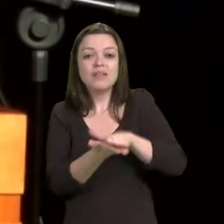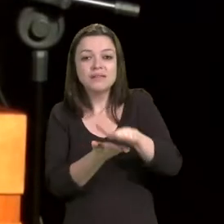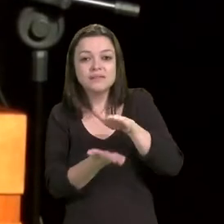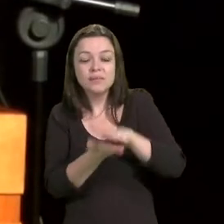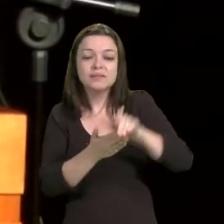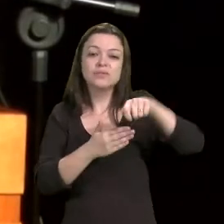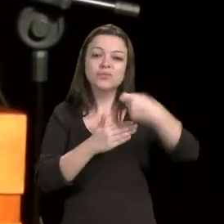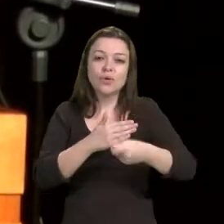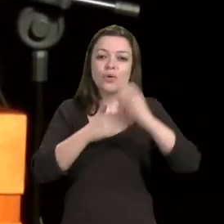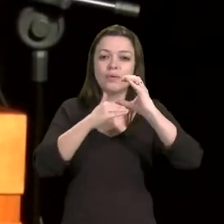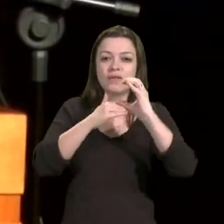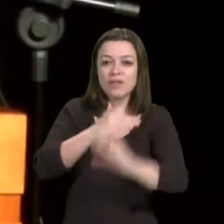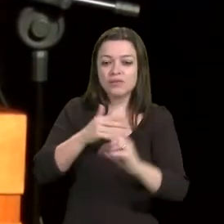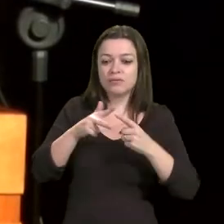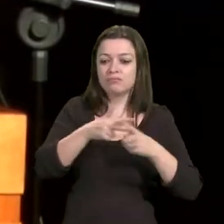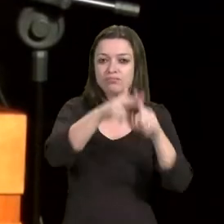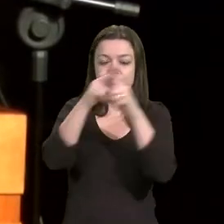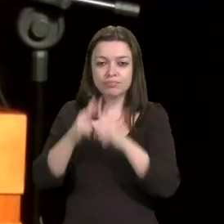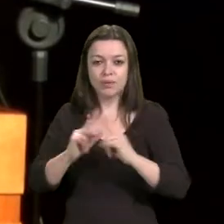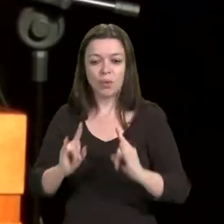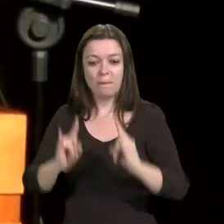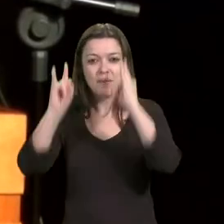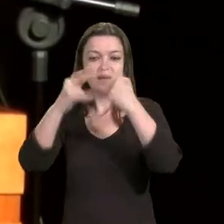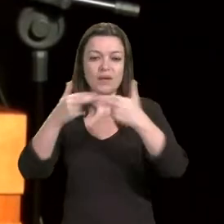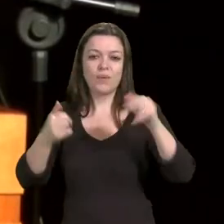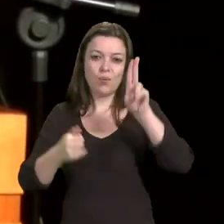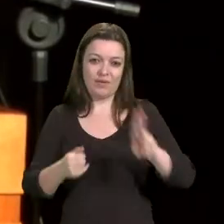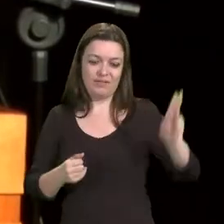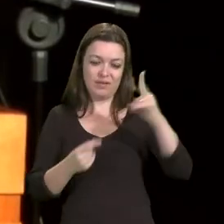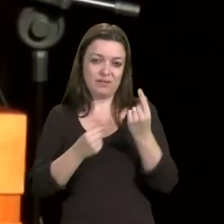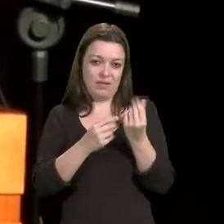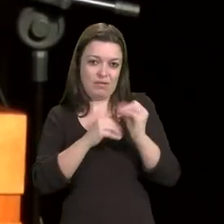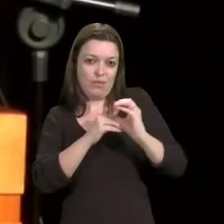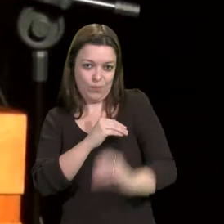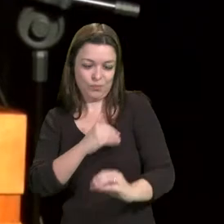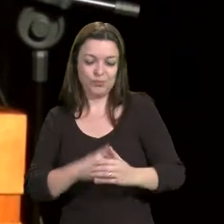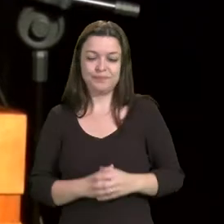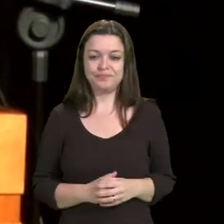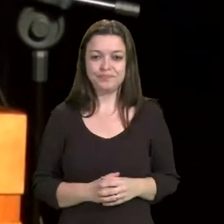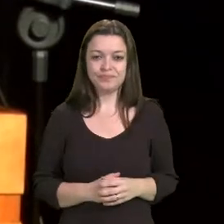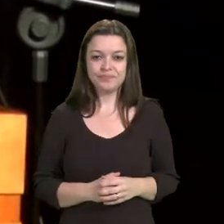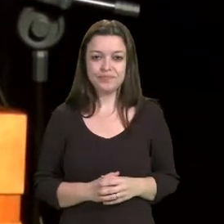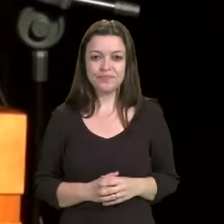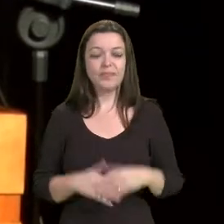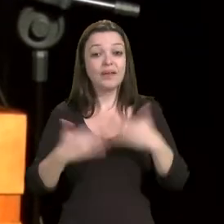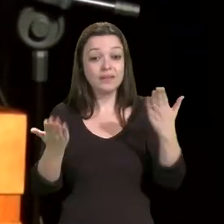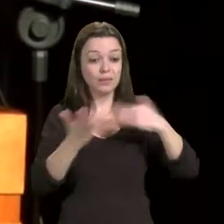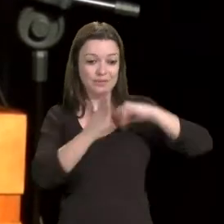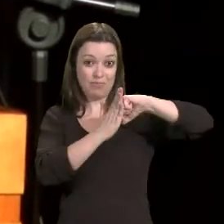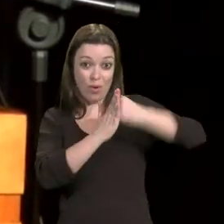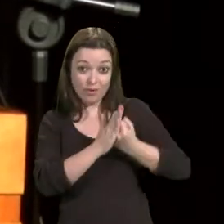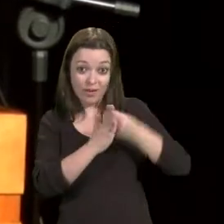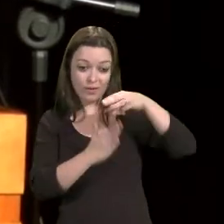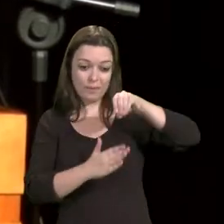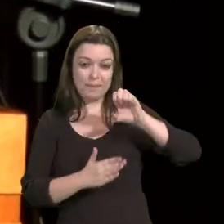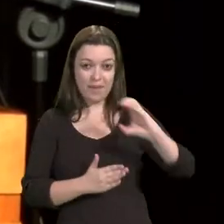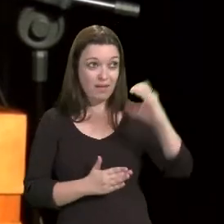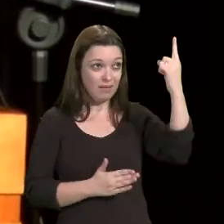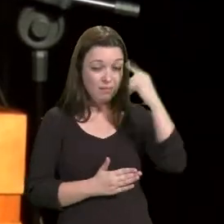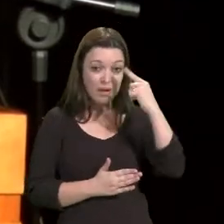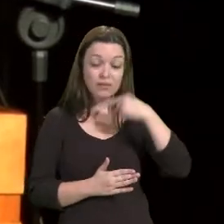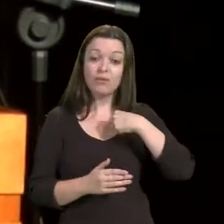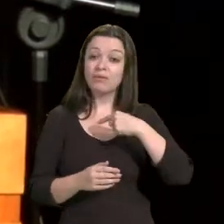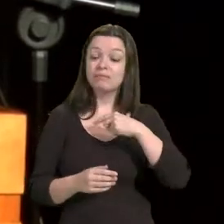investimento e custeio. Esse bloqueio nos inviabiliza,